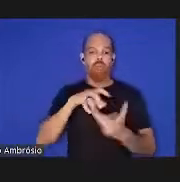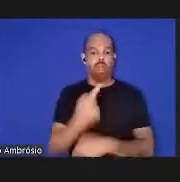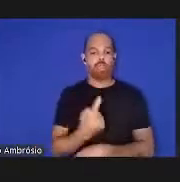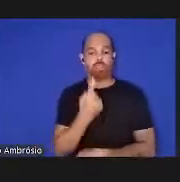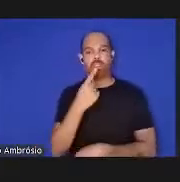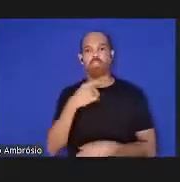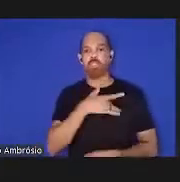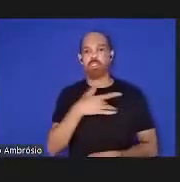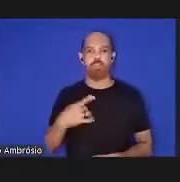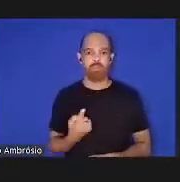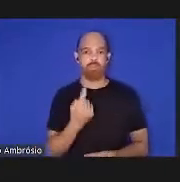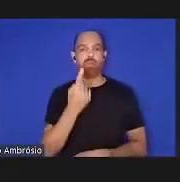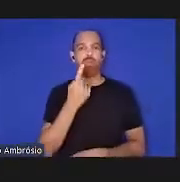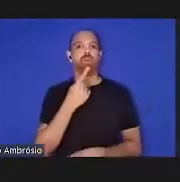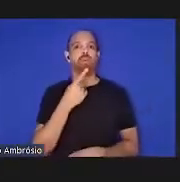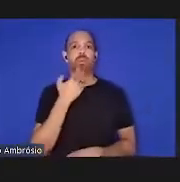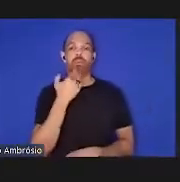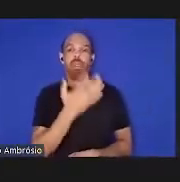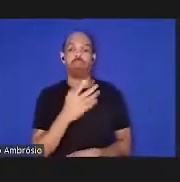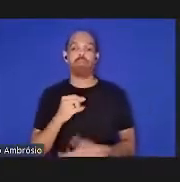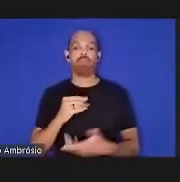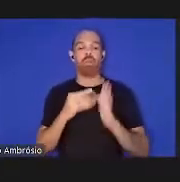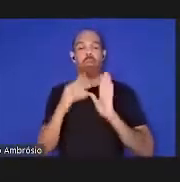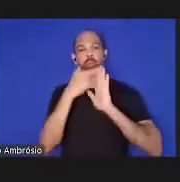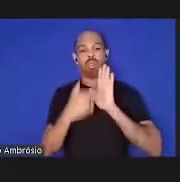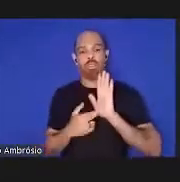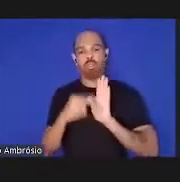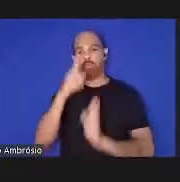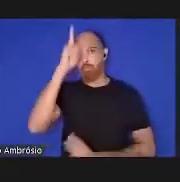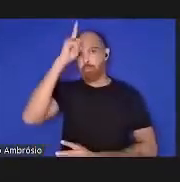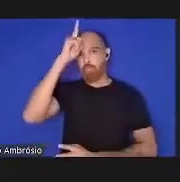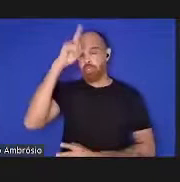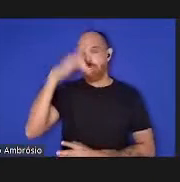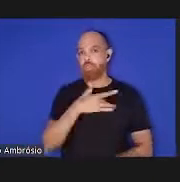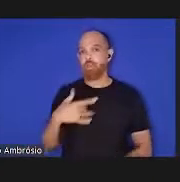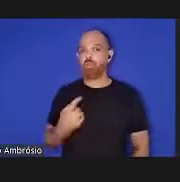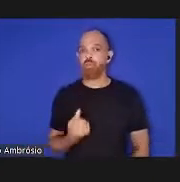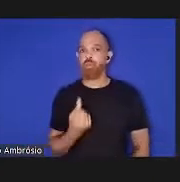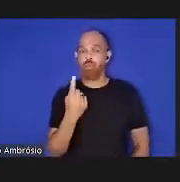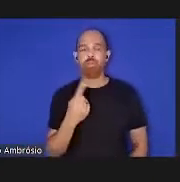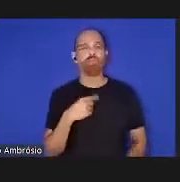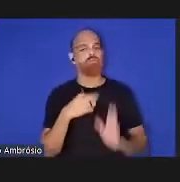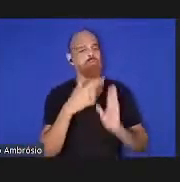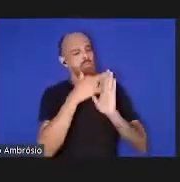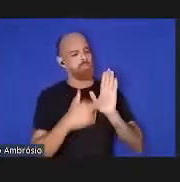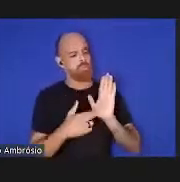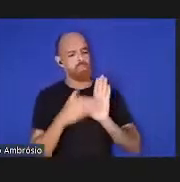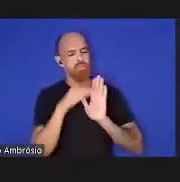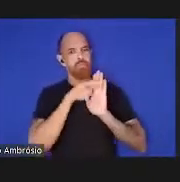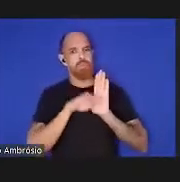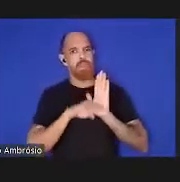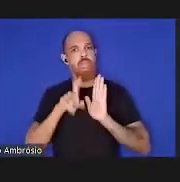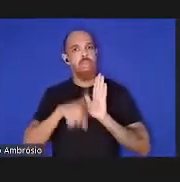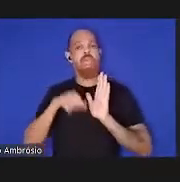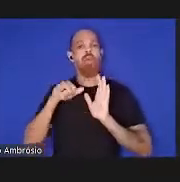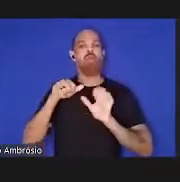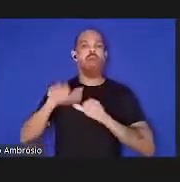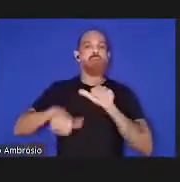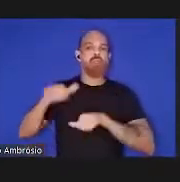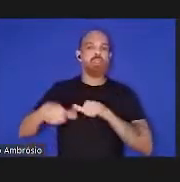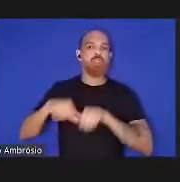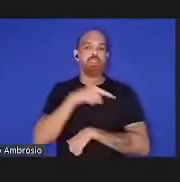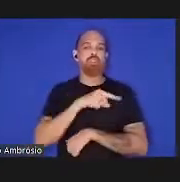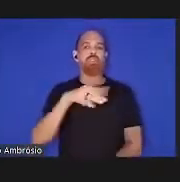apelo à ação chamados princípios de Berlim sobre saúde única esses princípios são uma atualização dos princípios de Manhattan